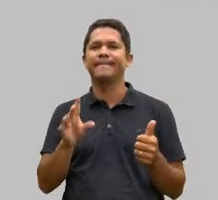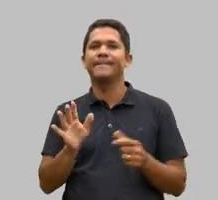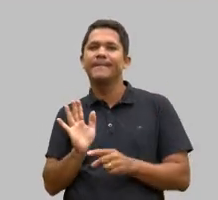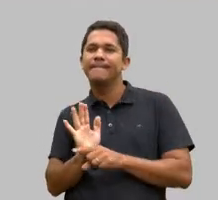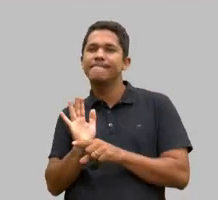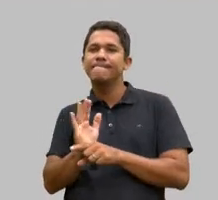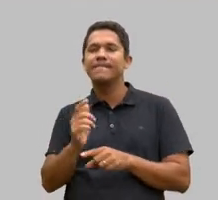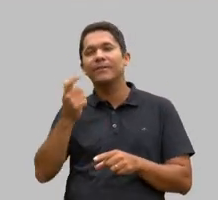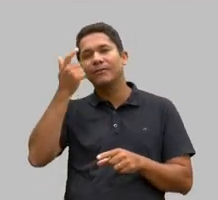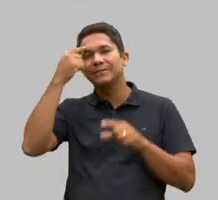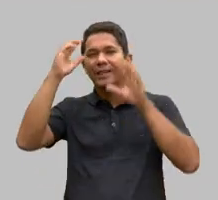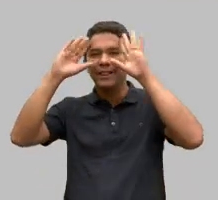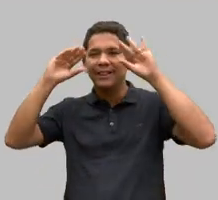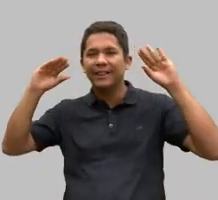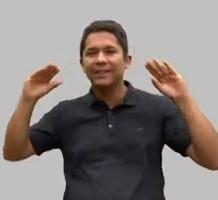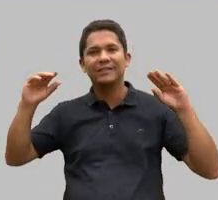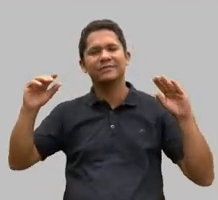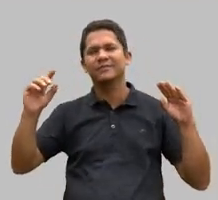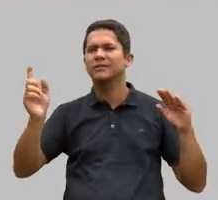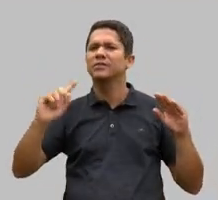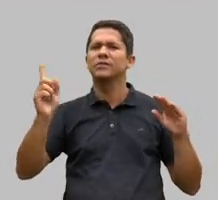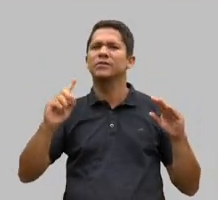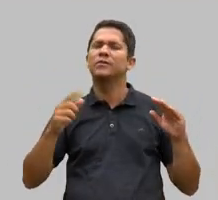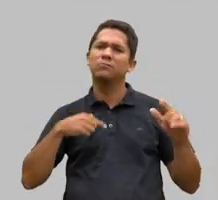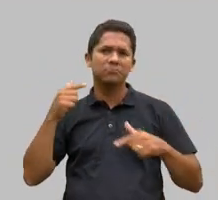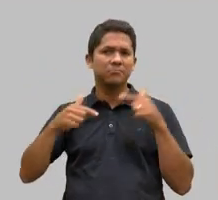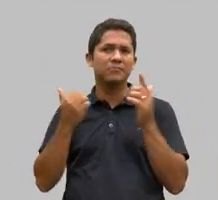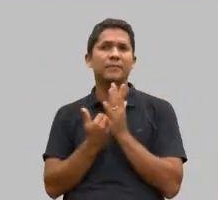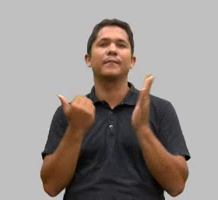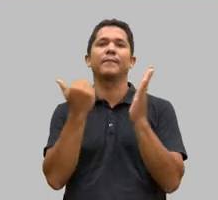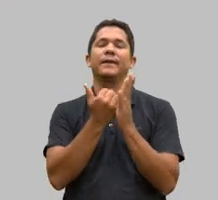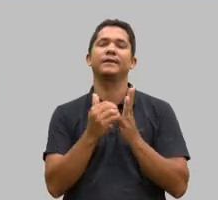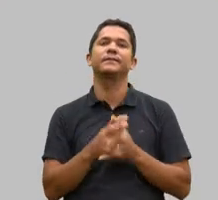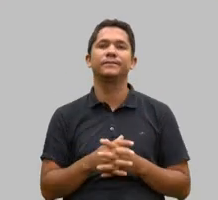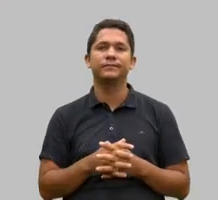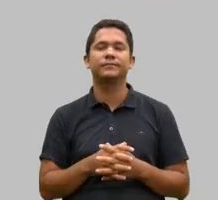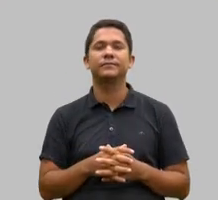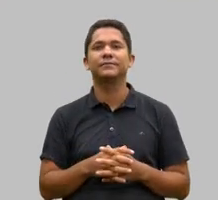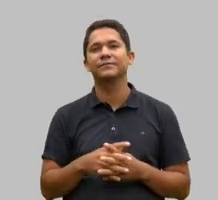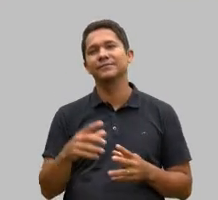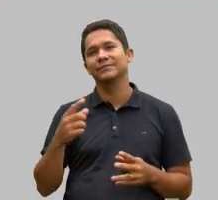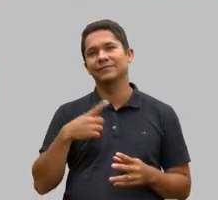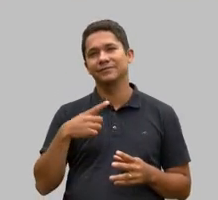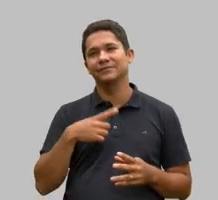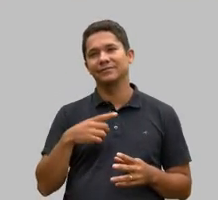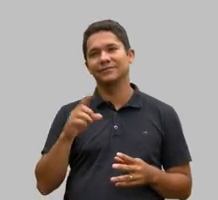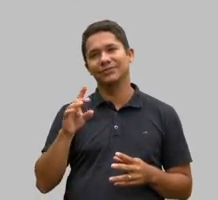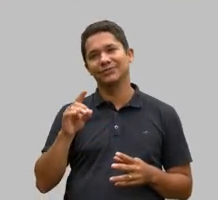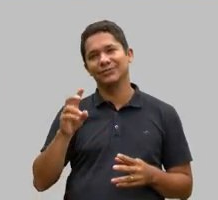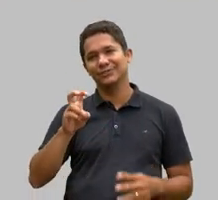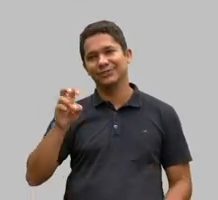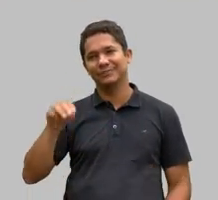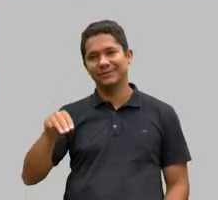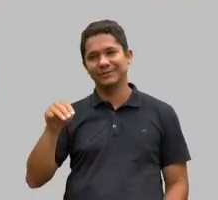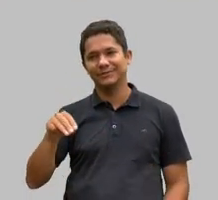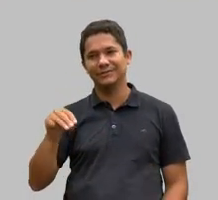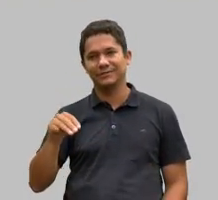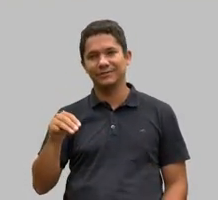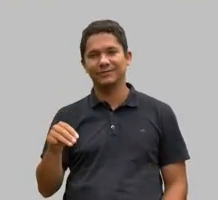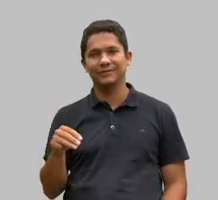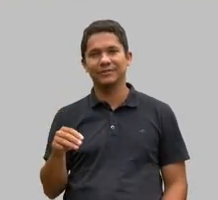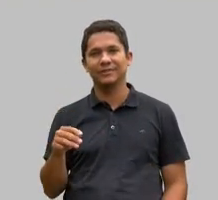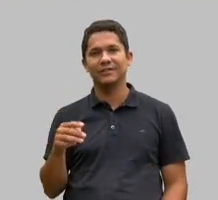que, quando acontece dessa forma, não tem problema. Como nós temos apenas cinco minutos, eu vou dar para vocês